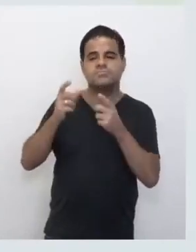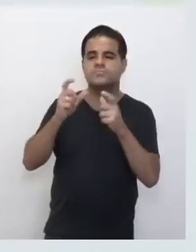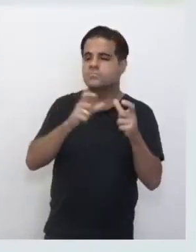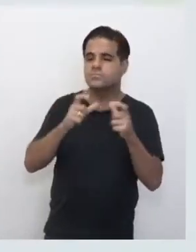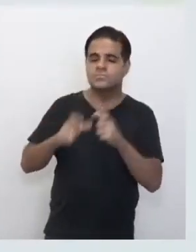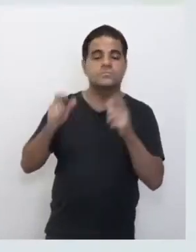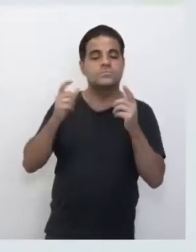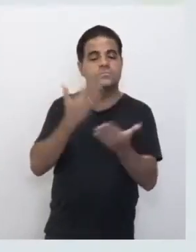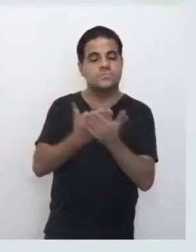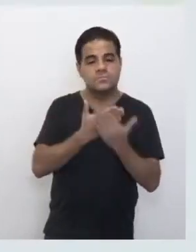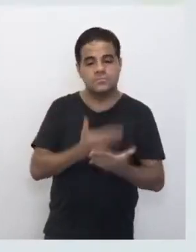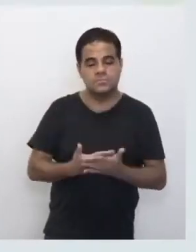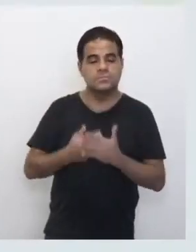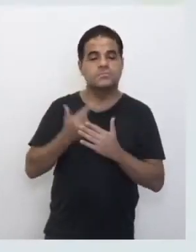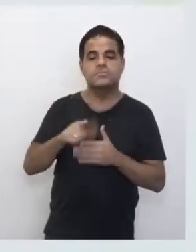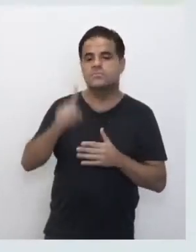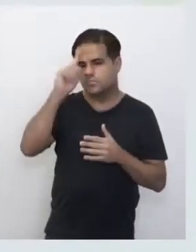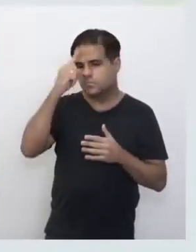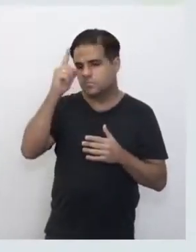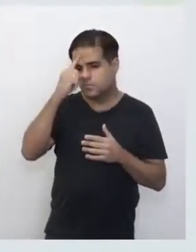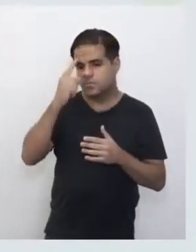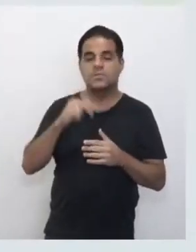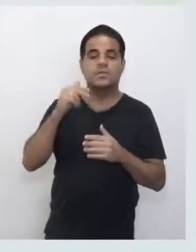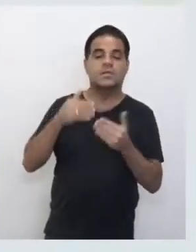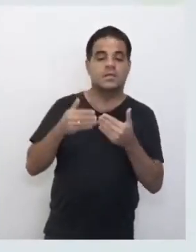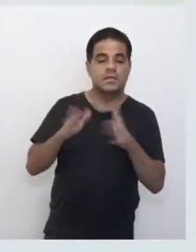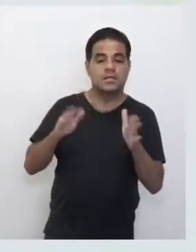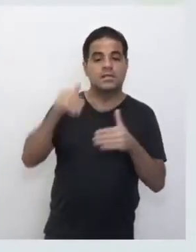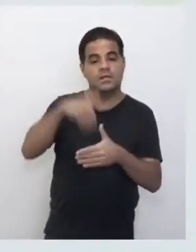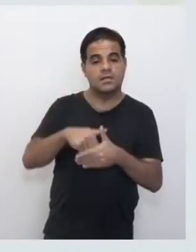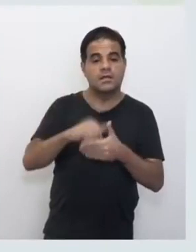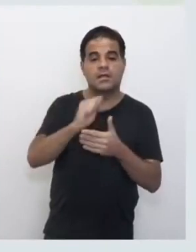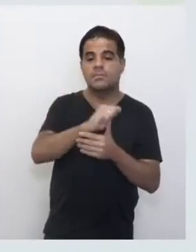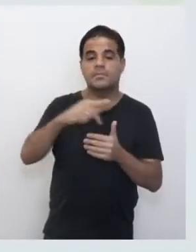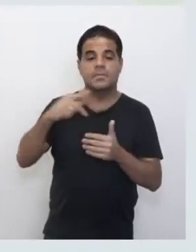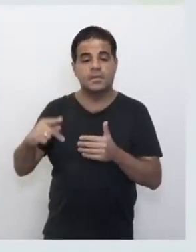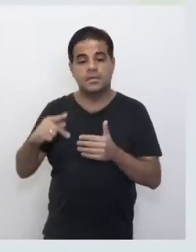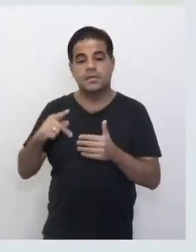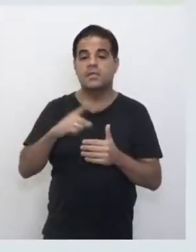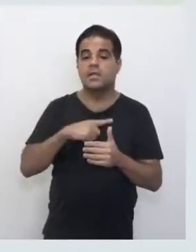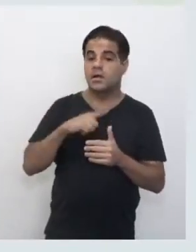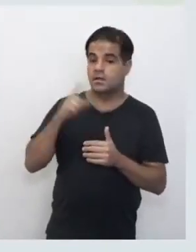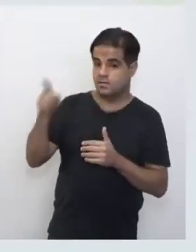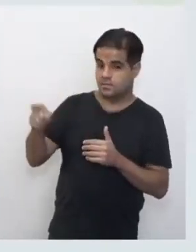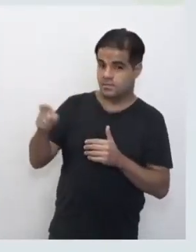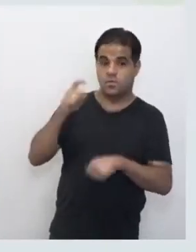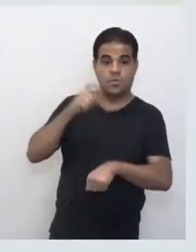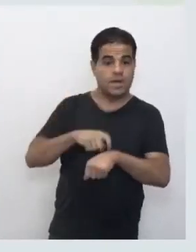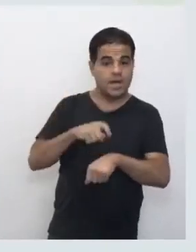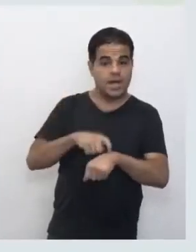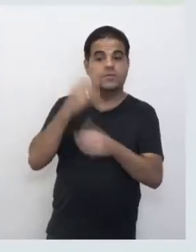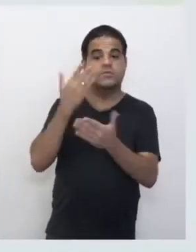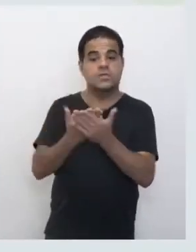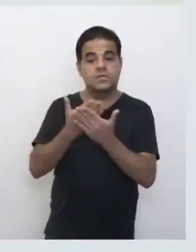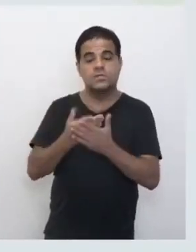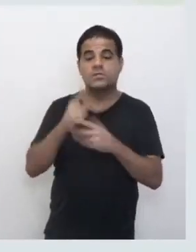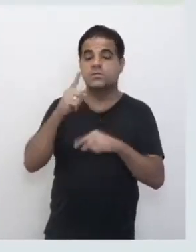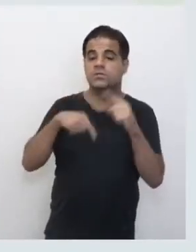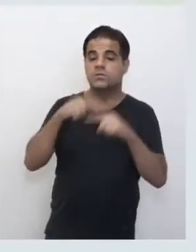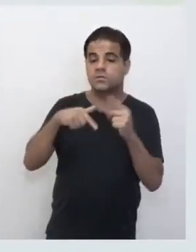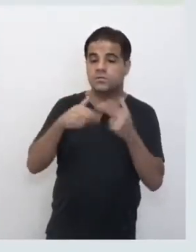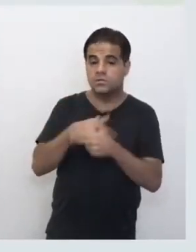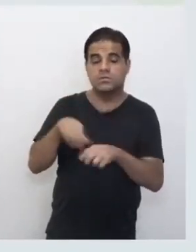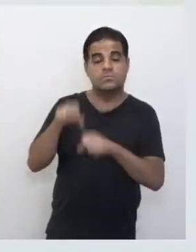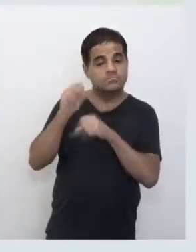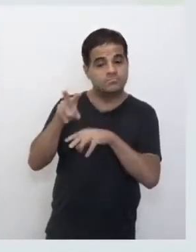das aulas, se você tem qualquer outra dúvida. Então, ele abre aqui dentro do app. Então, aqui, ó, horário de aulas, materiais de orientação